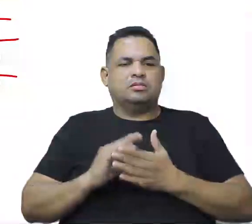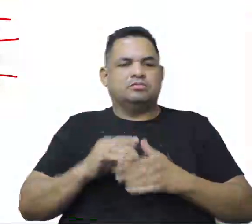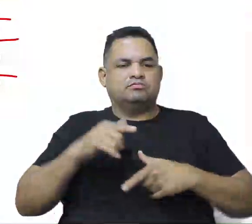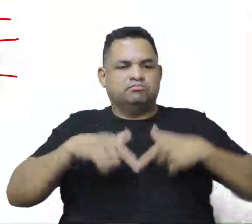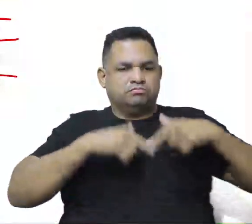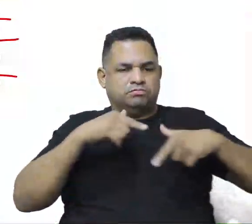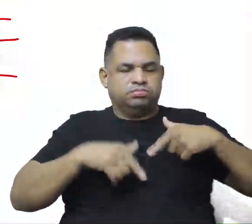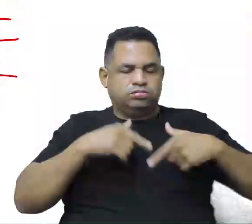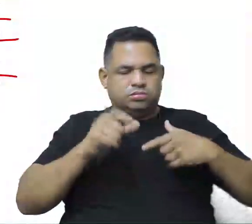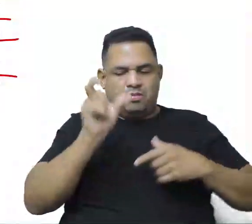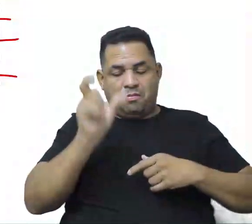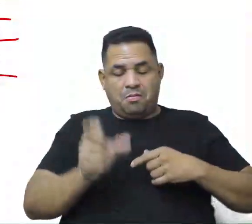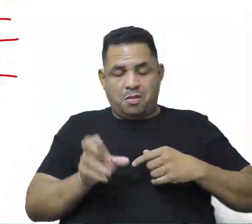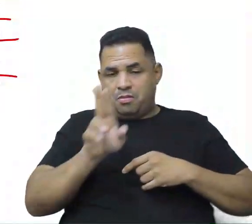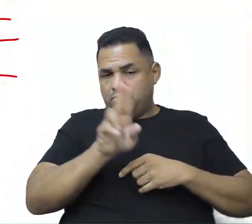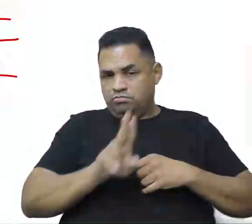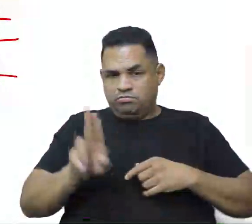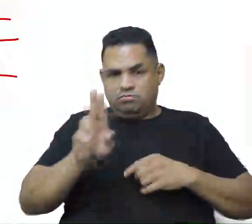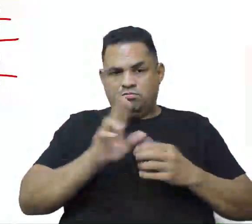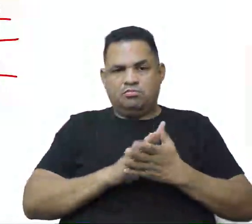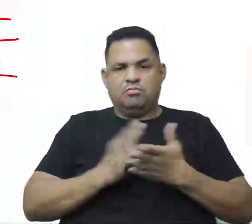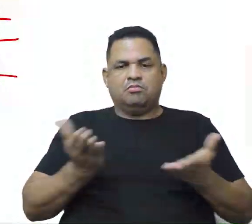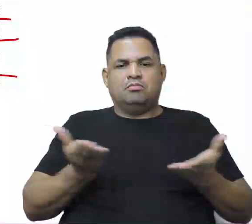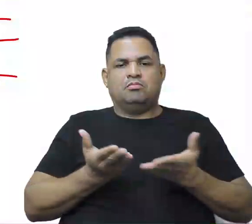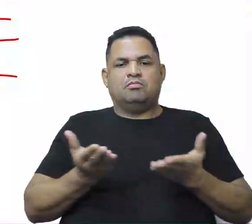a produção do consumidor hoje